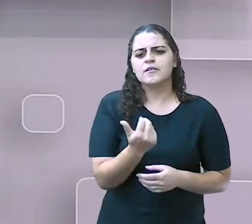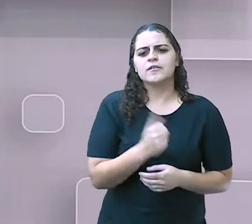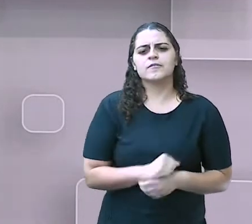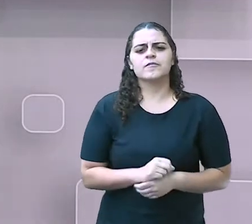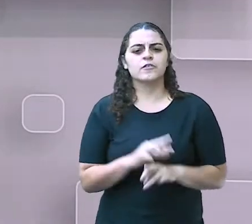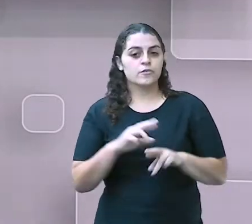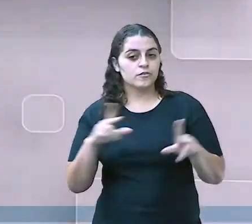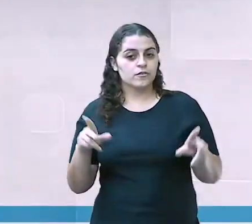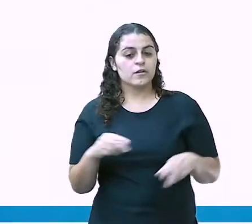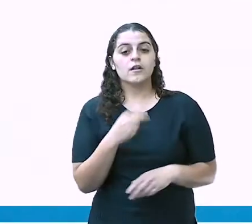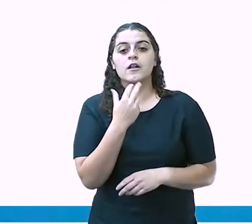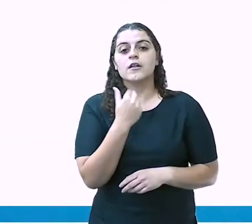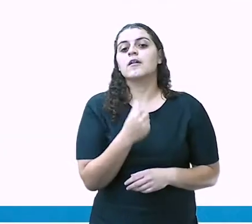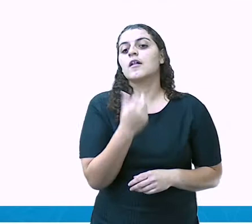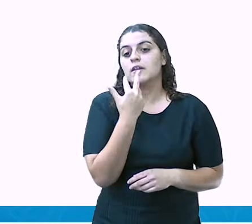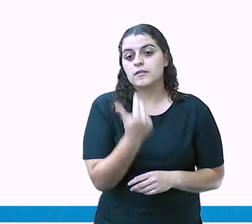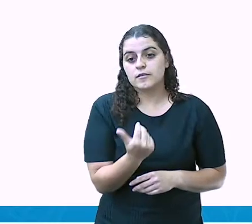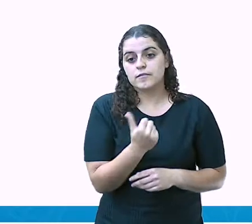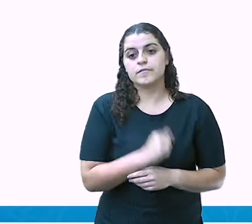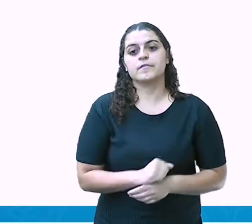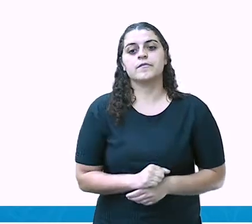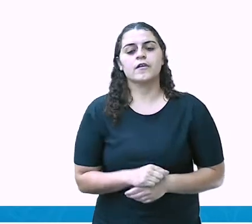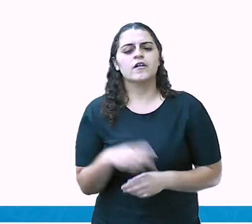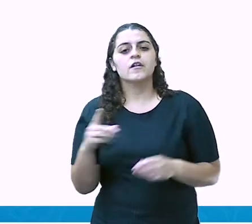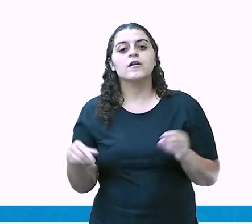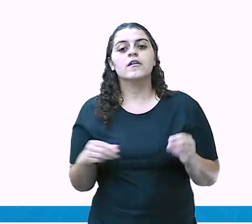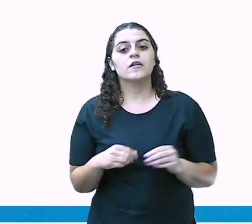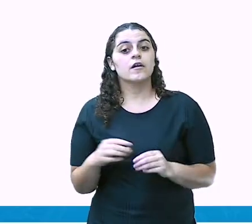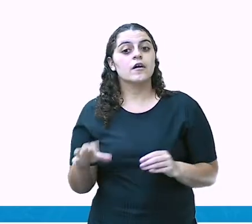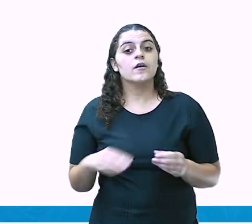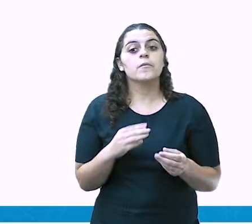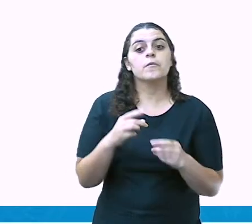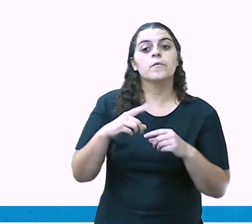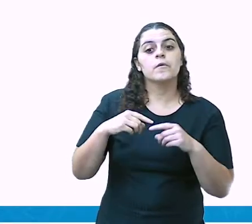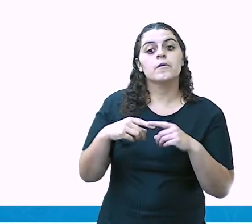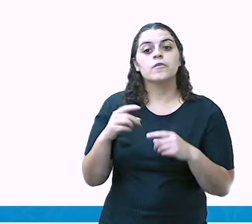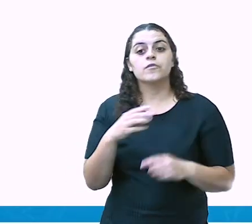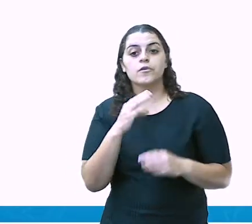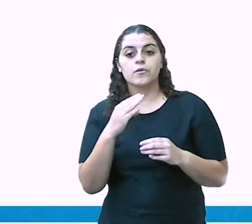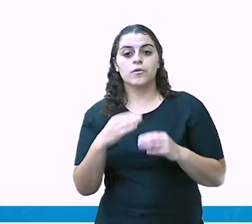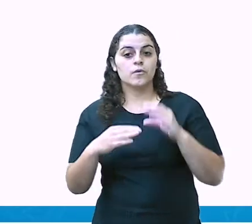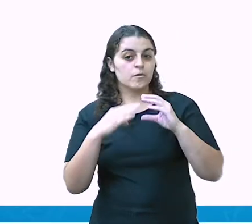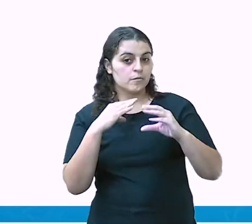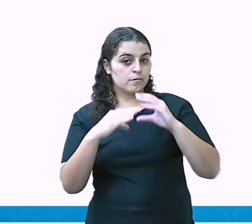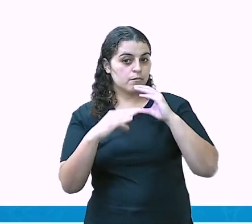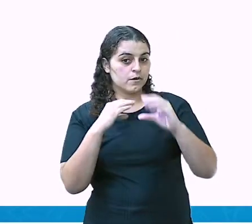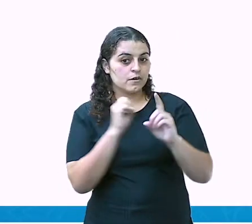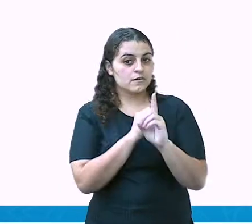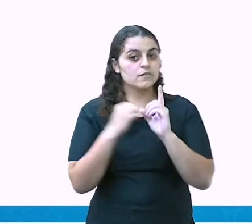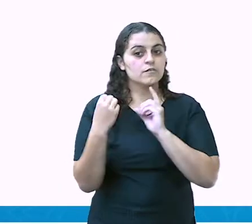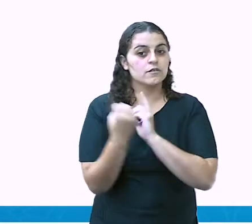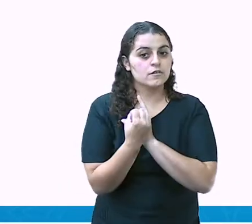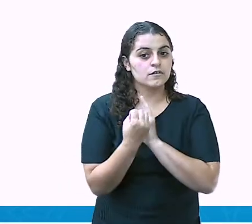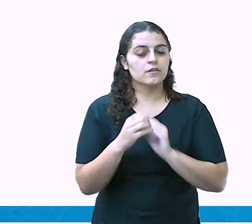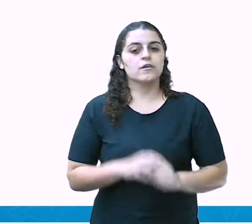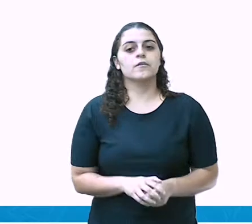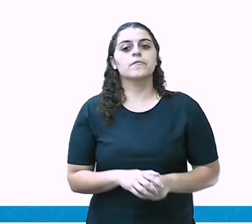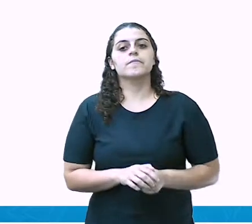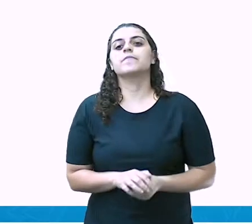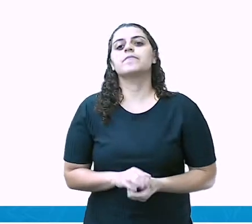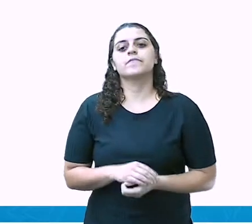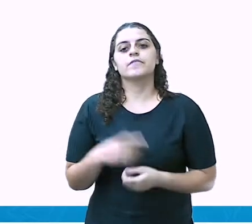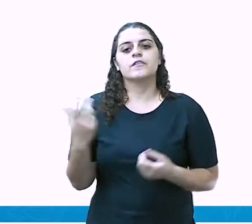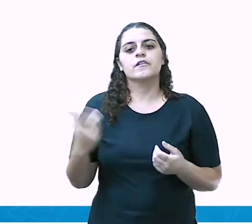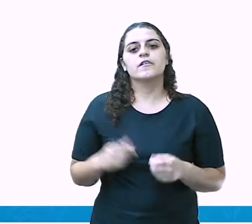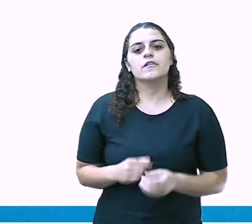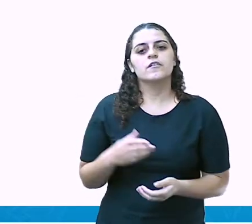vamos lá. Linguagem, a linguagem, ela é um meio, o meio, né? De interação que nós temos com o meio que a gente